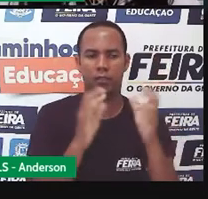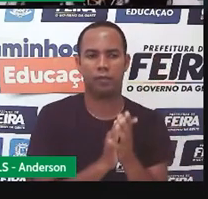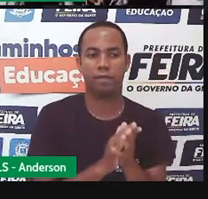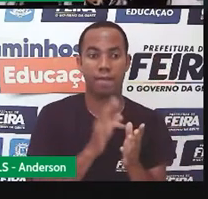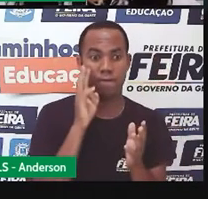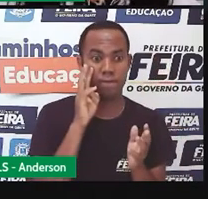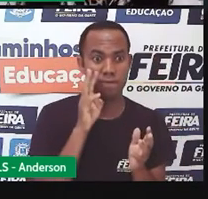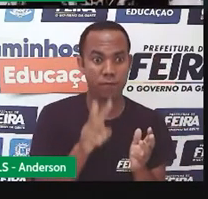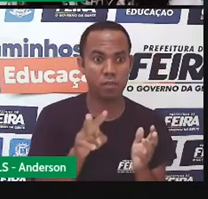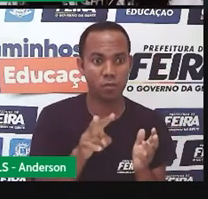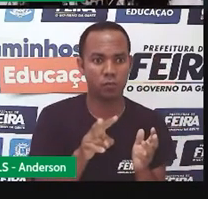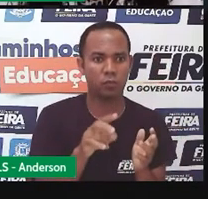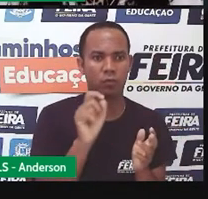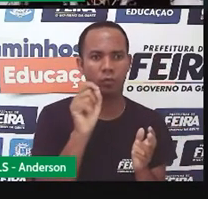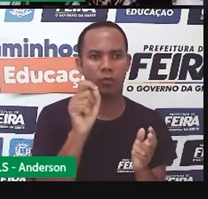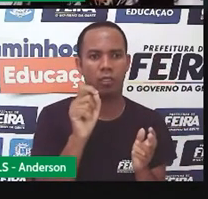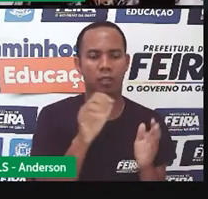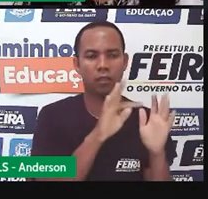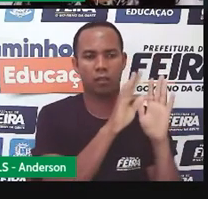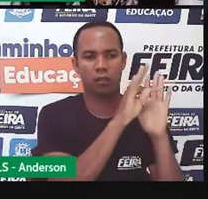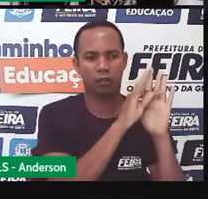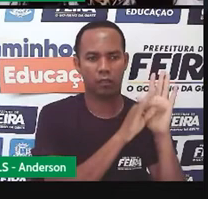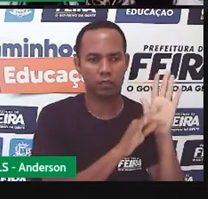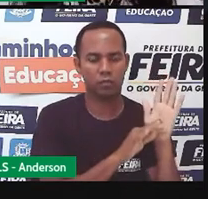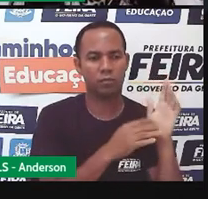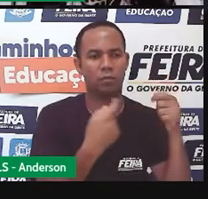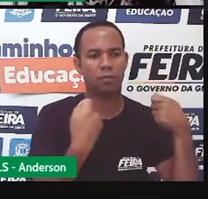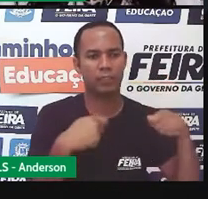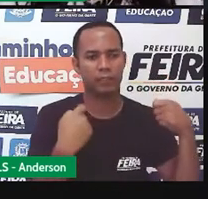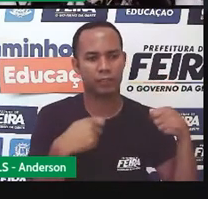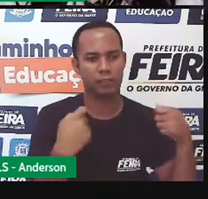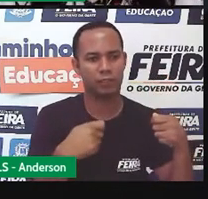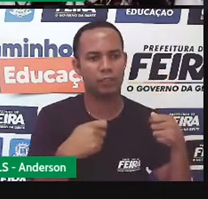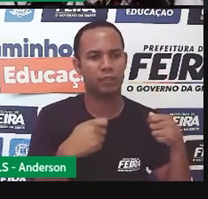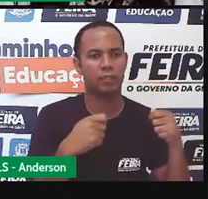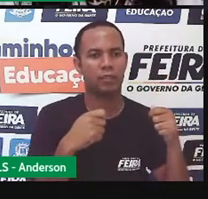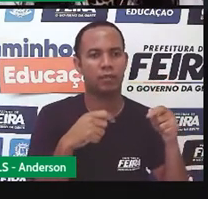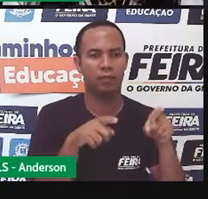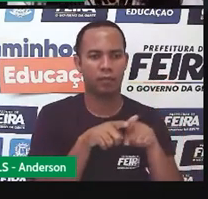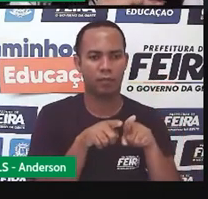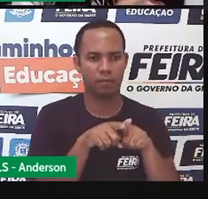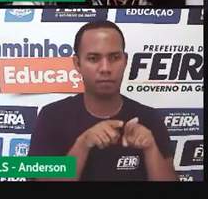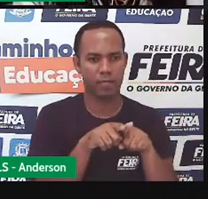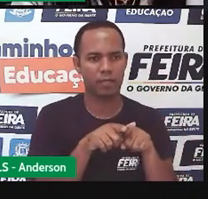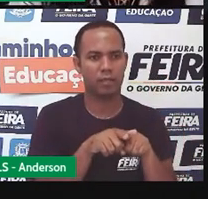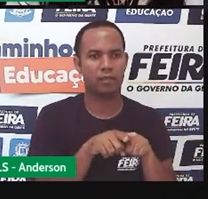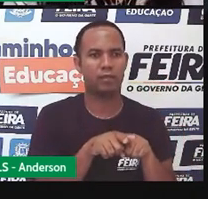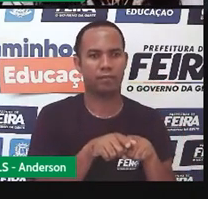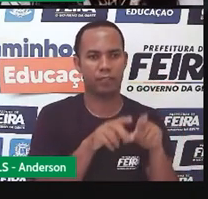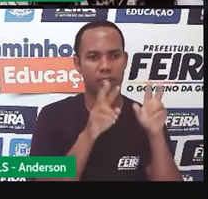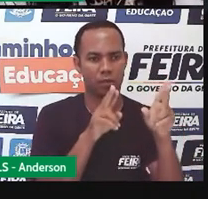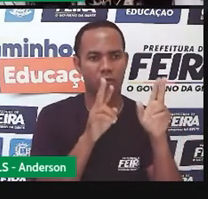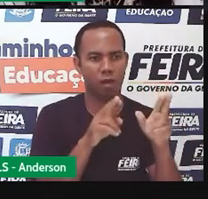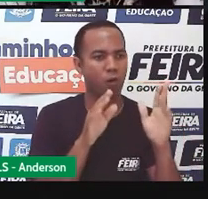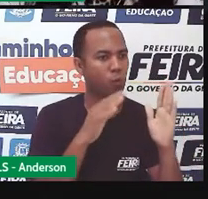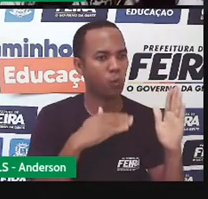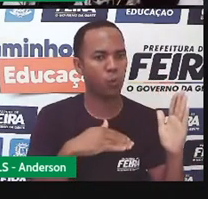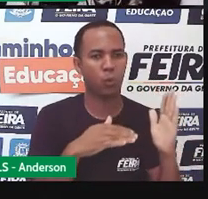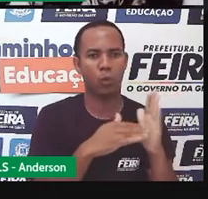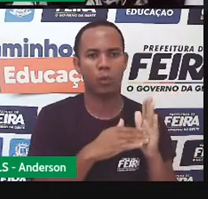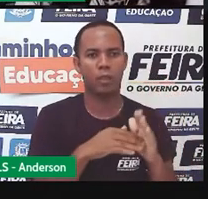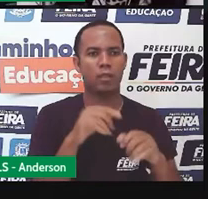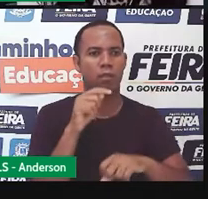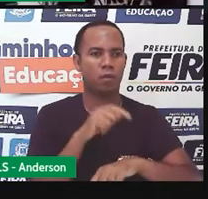Viu? Um texto jornalístico precisa ter essas características em todas as horas.